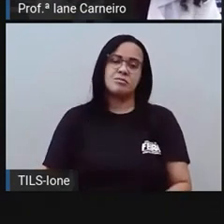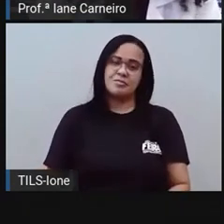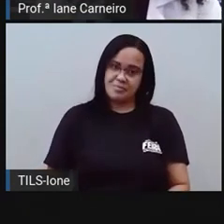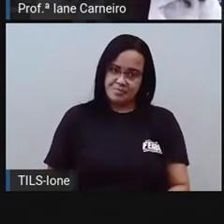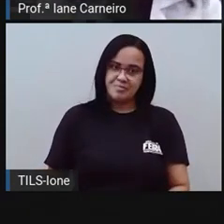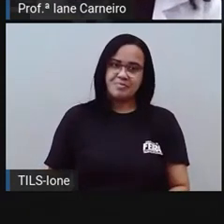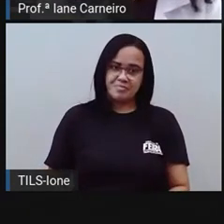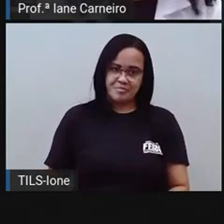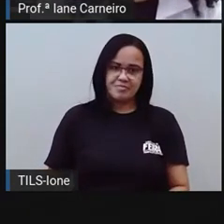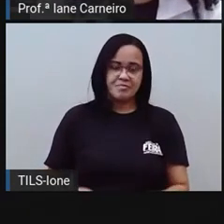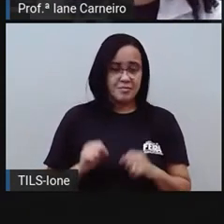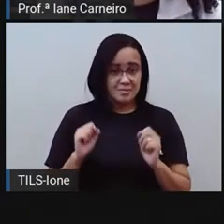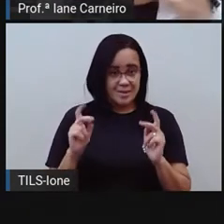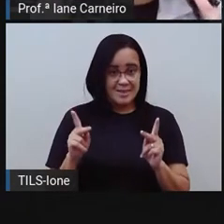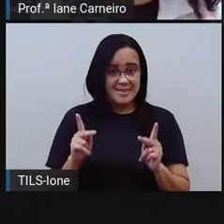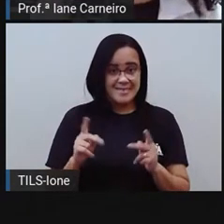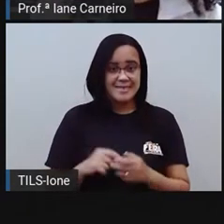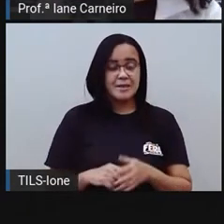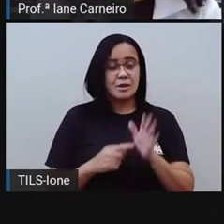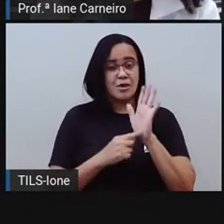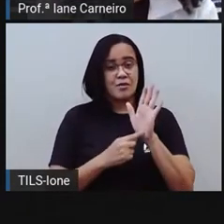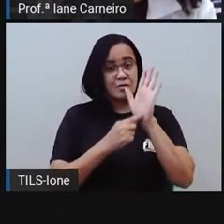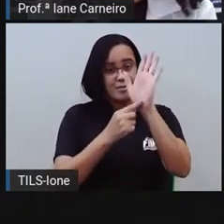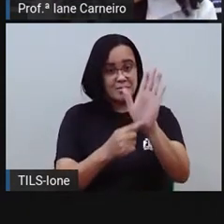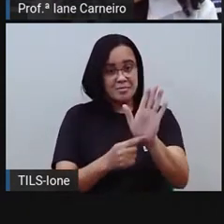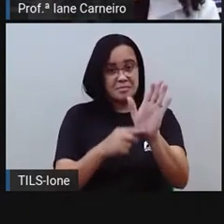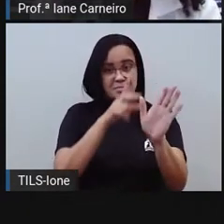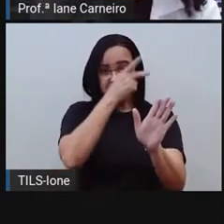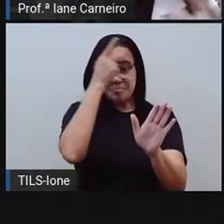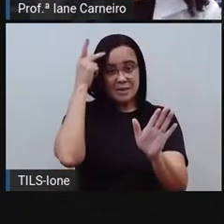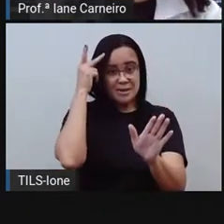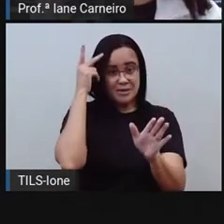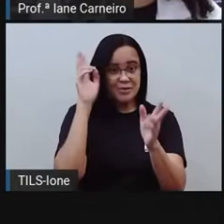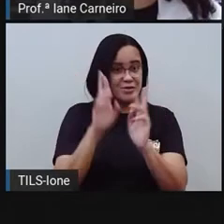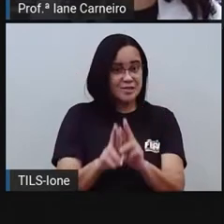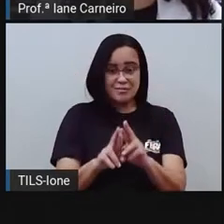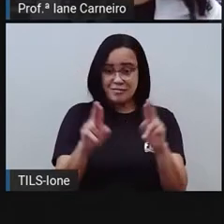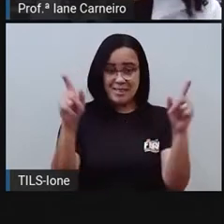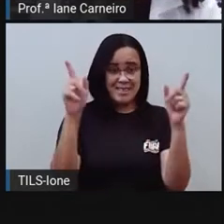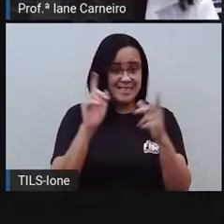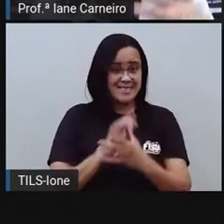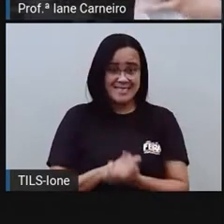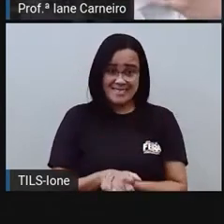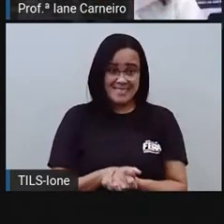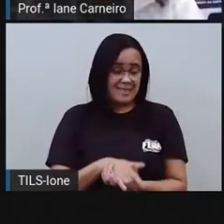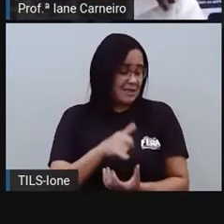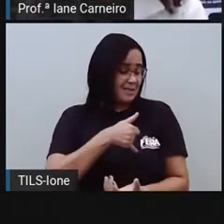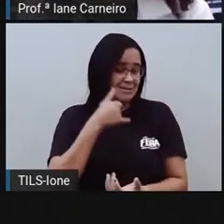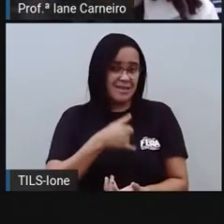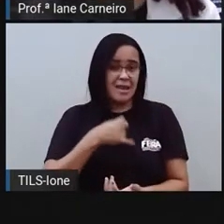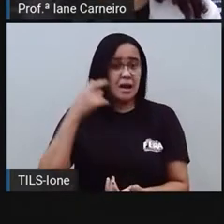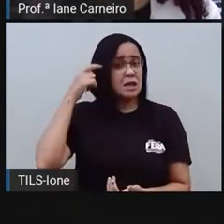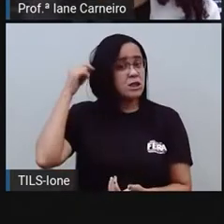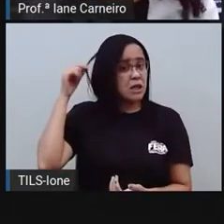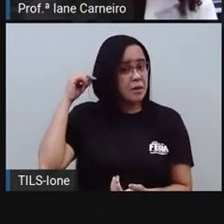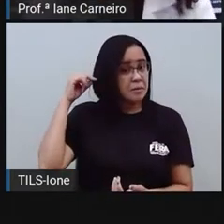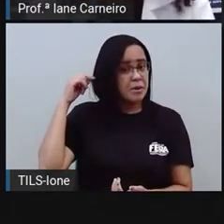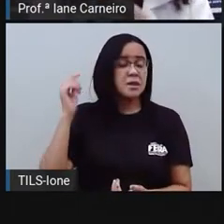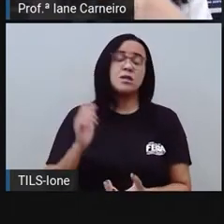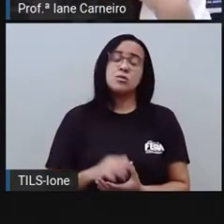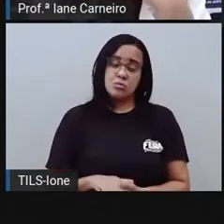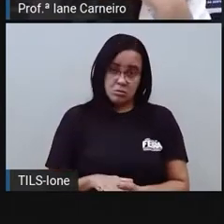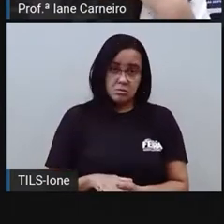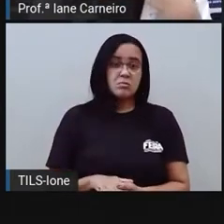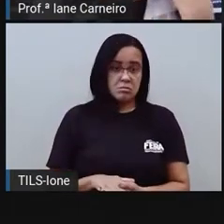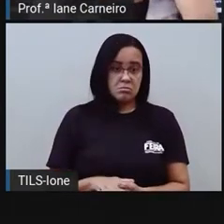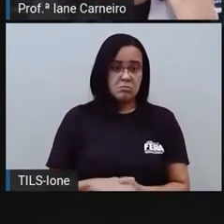trouxe mais uma vez uma imagem com um monte de gente diferente. Olha só, cabelos diferentes, idades diferentes, né? A gente